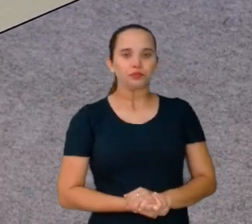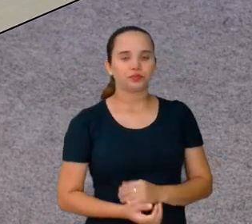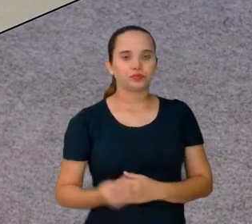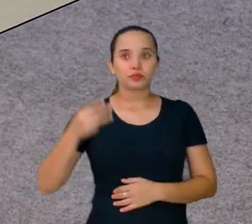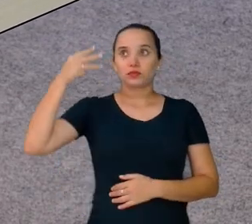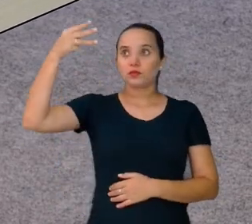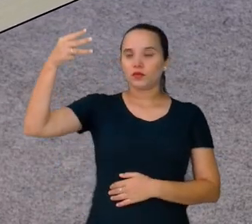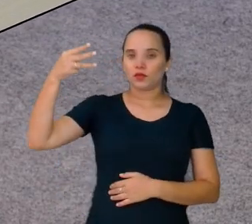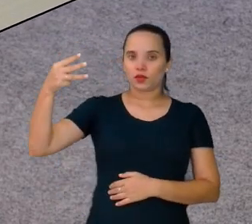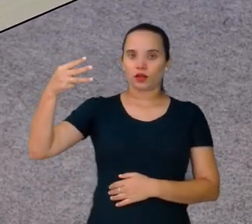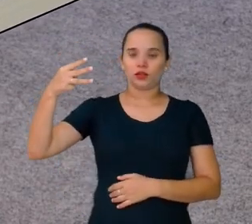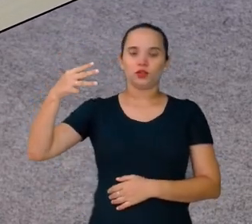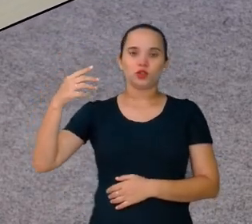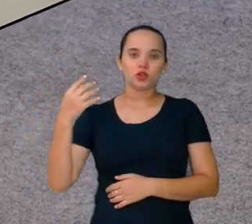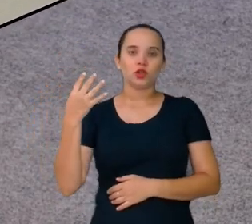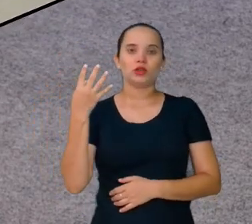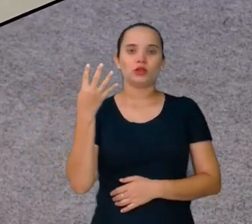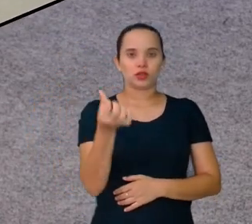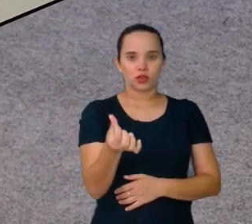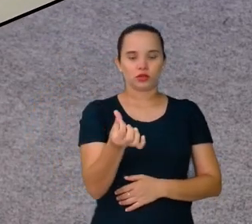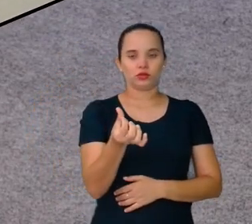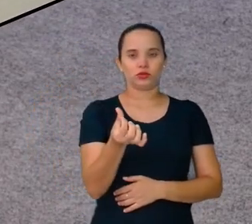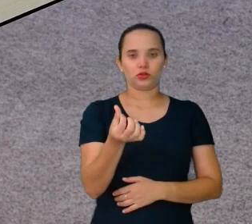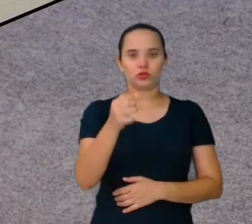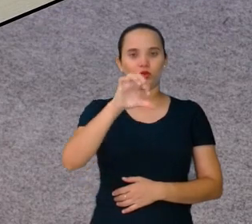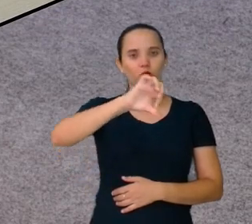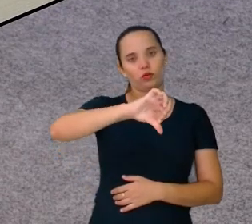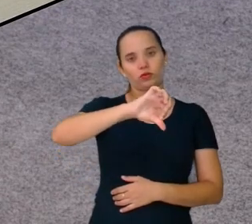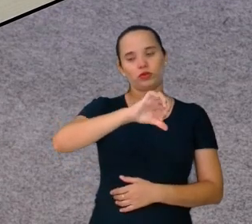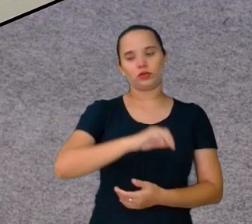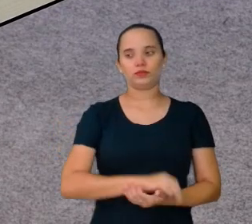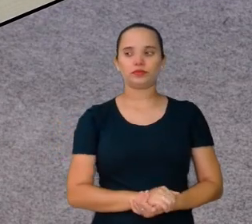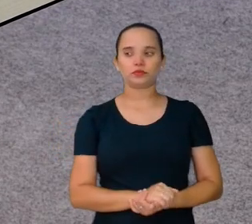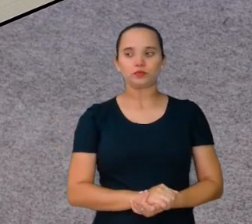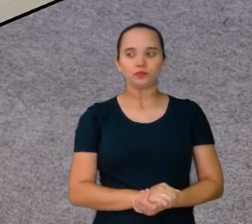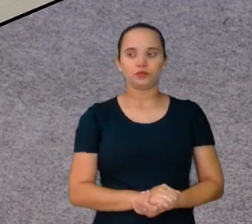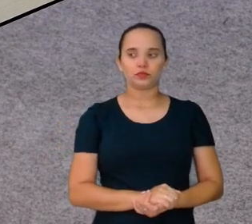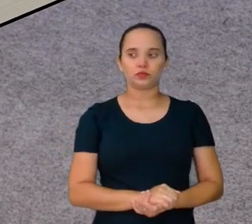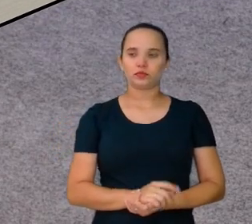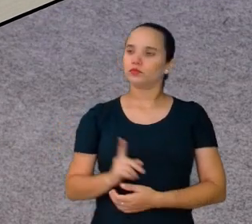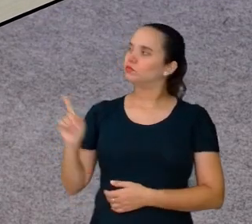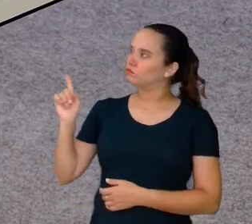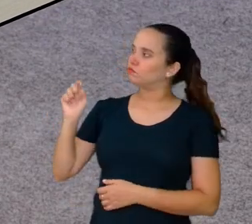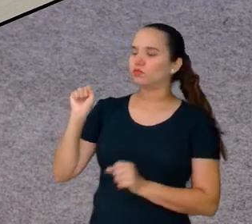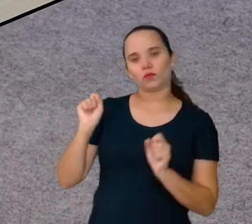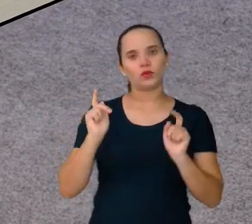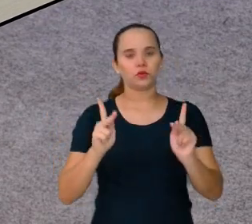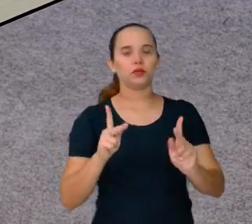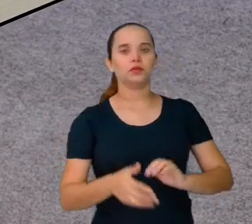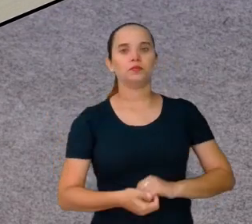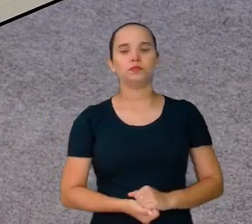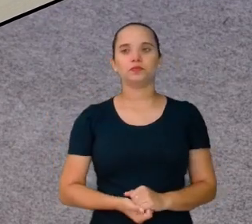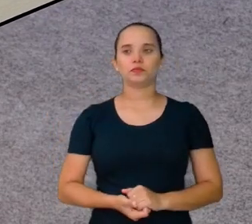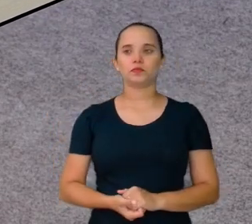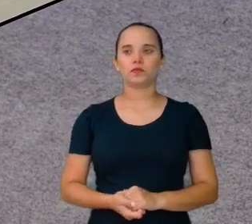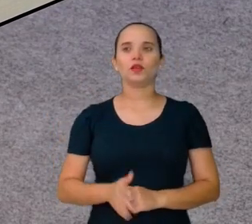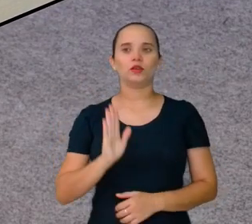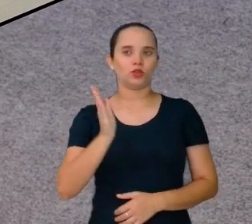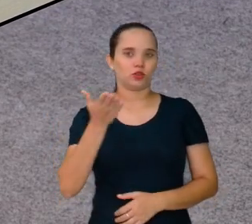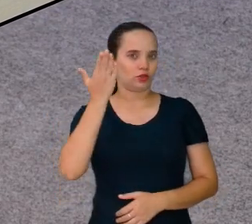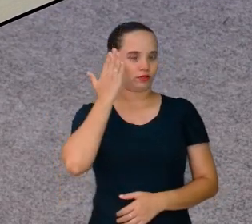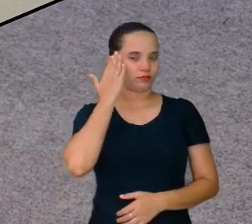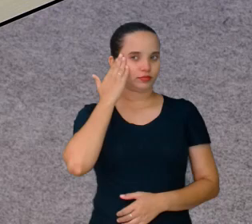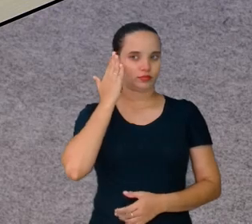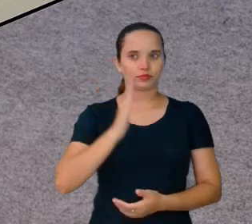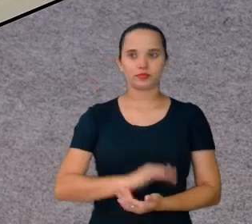2, 3. 4, 5, 6. 7, 8, 9. Este daqui está pronto. A gente já sabe